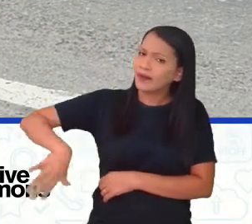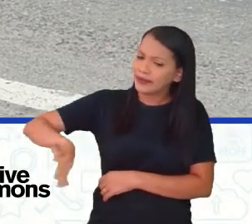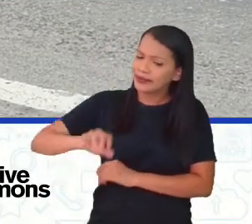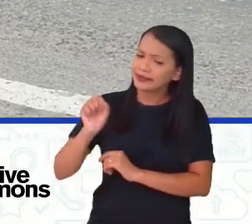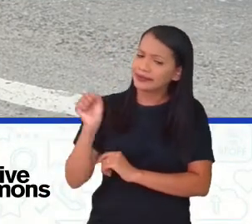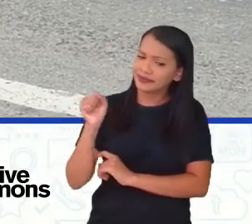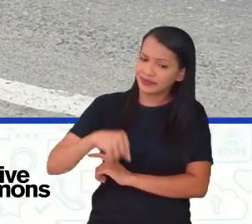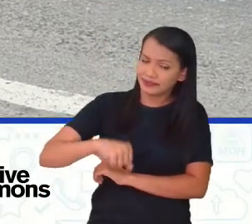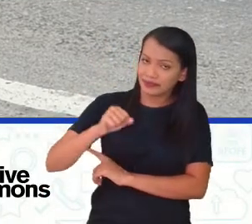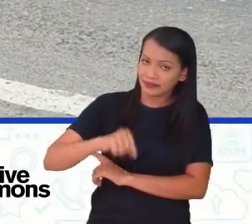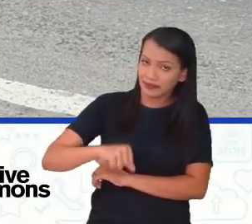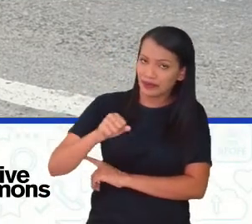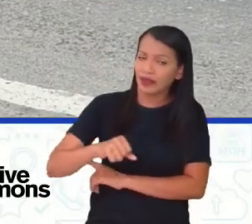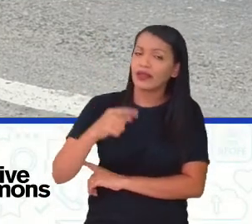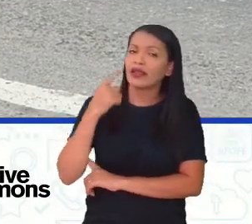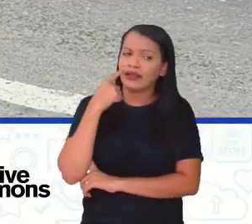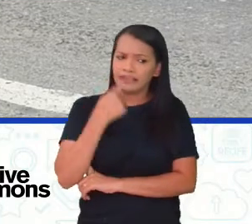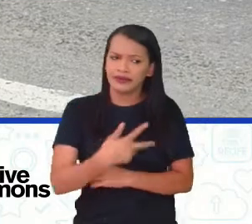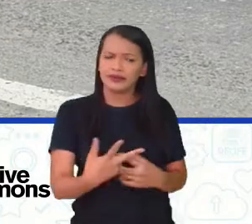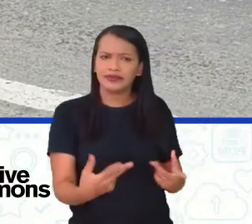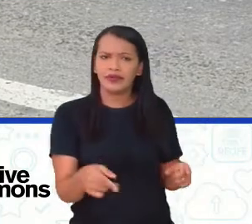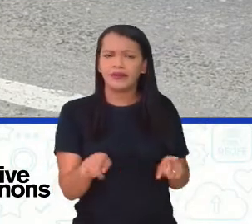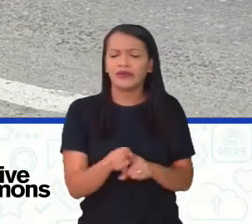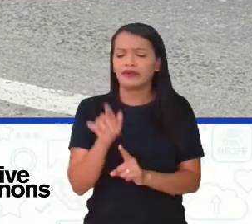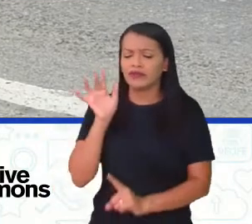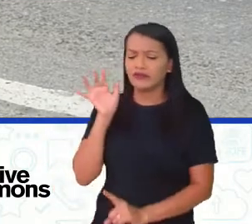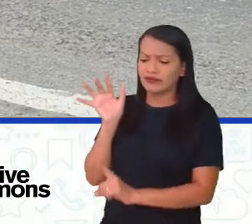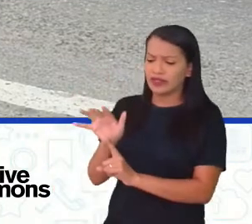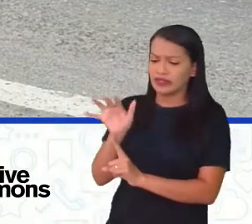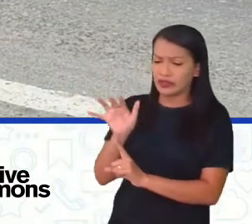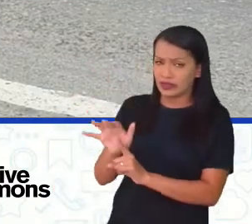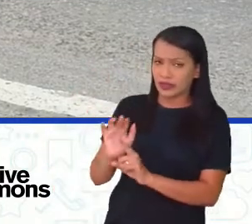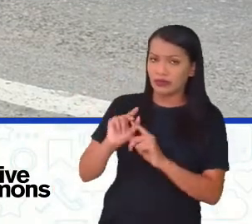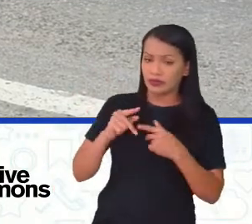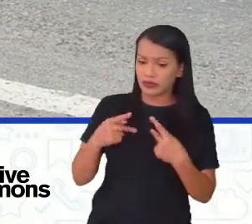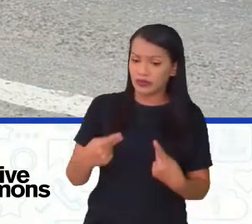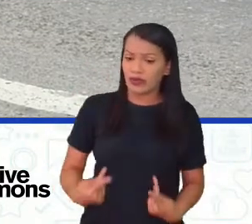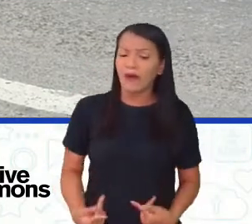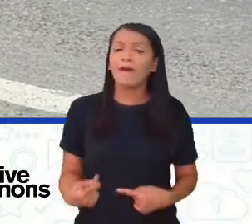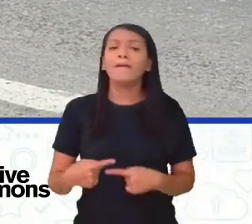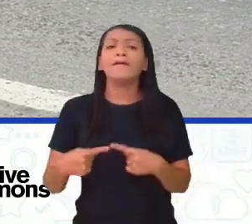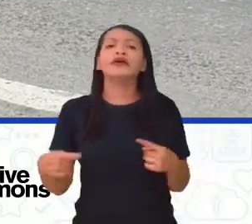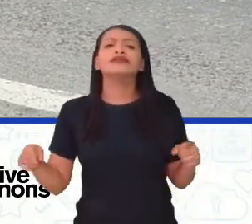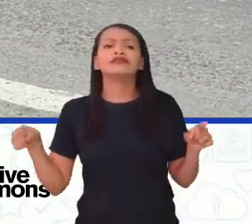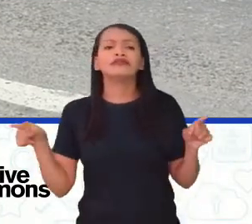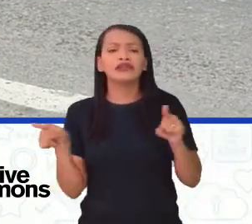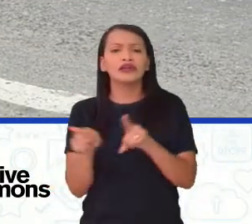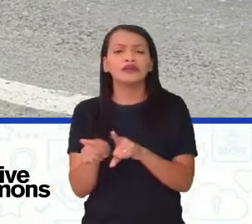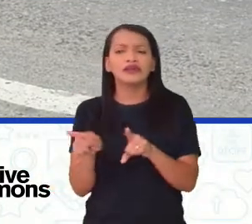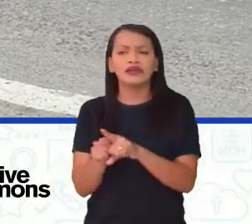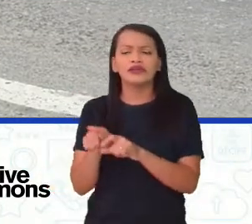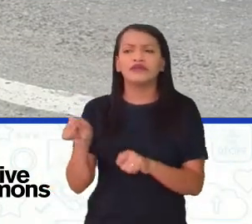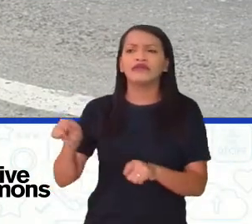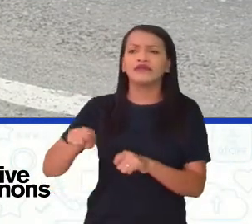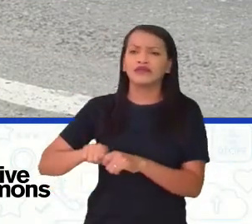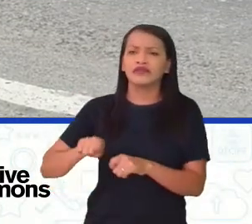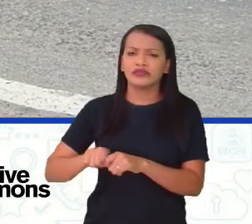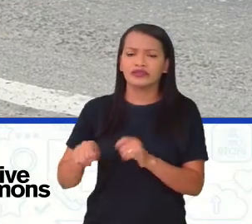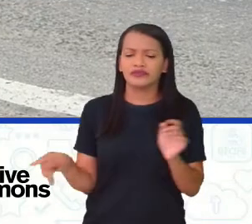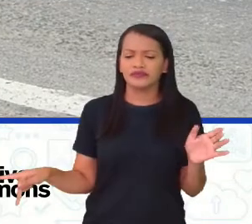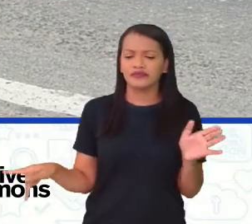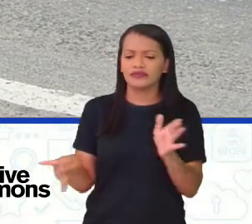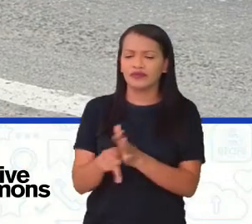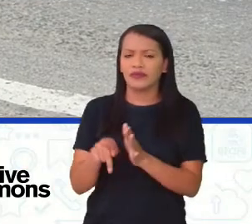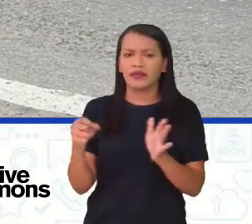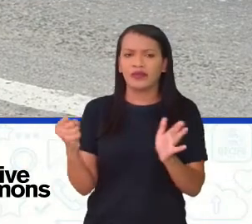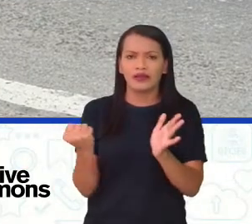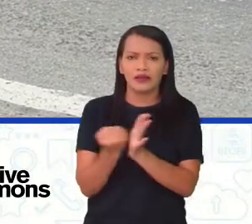que é artificial, humanizado, porque foi construído pelo ser humano, mas ele é formado por o quê? Por patrimônios